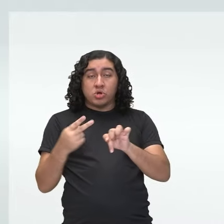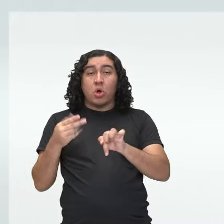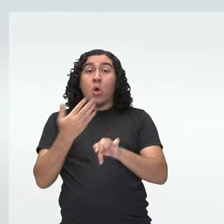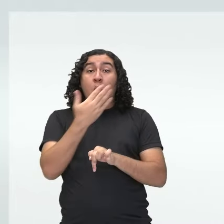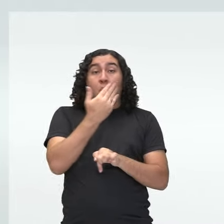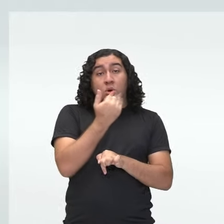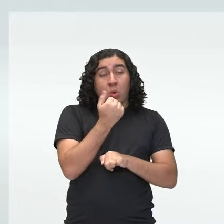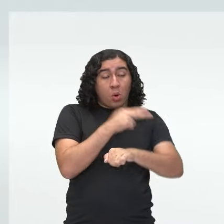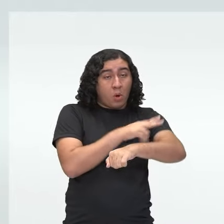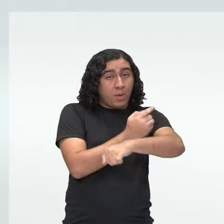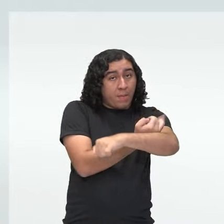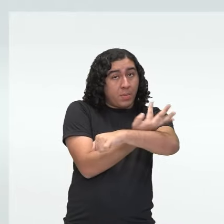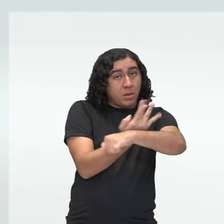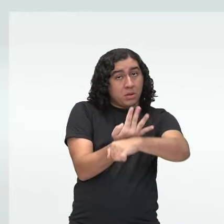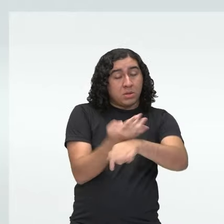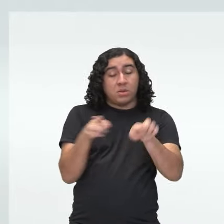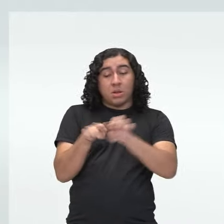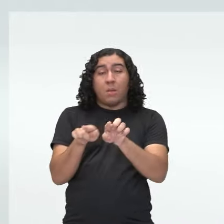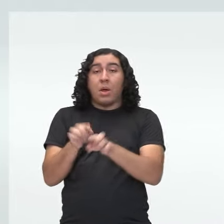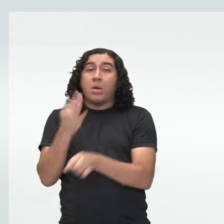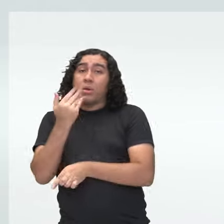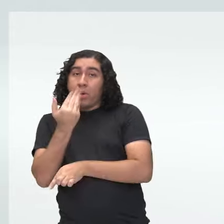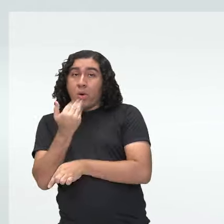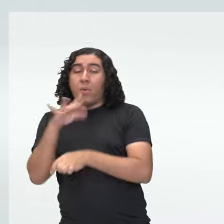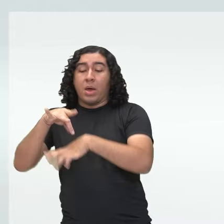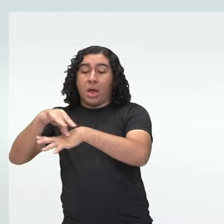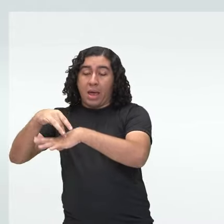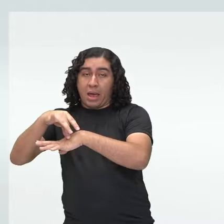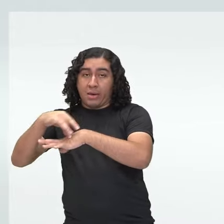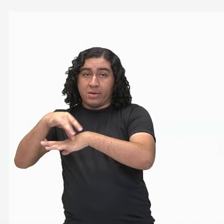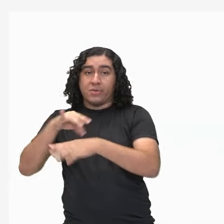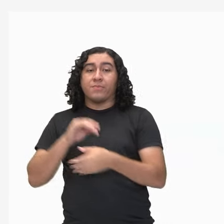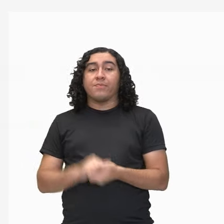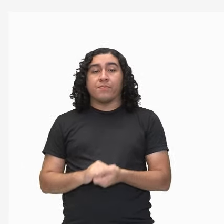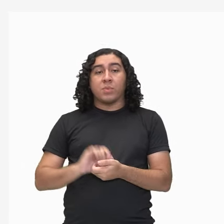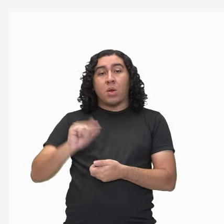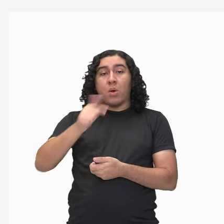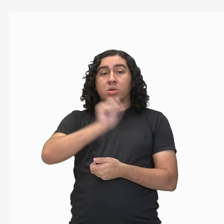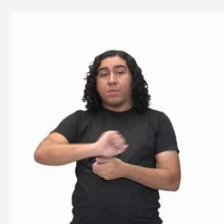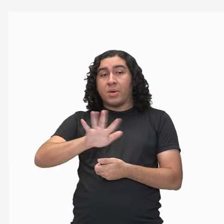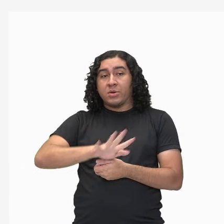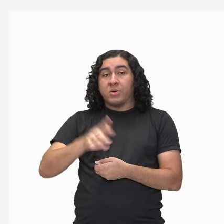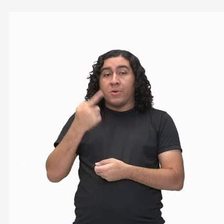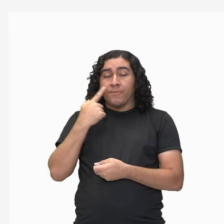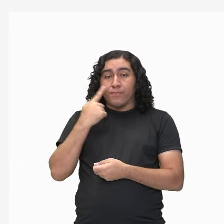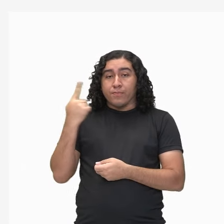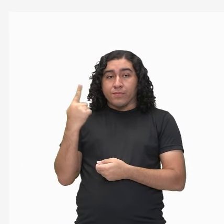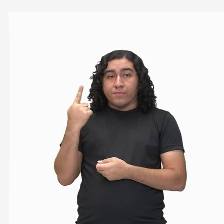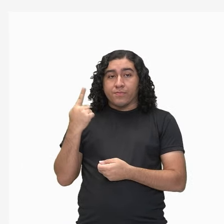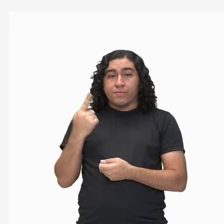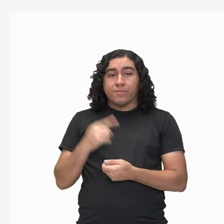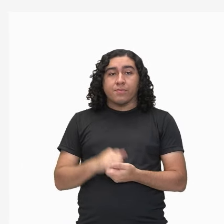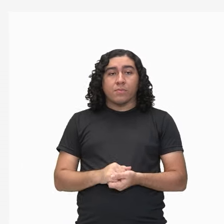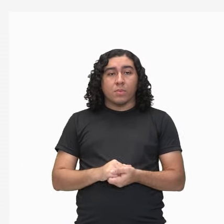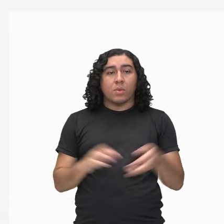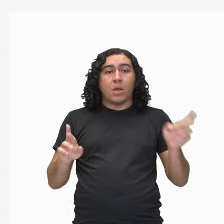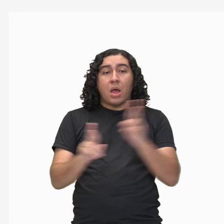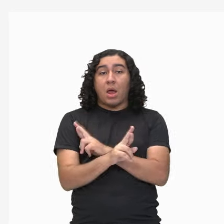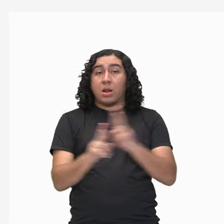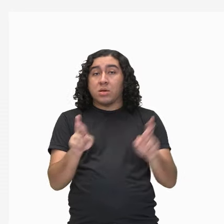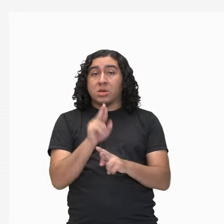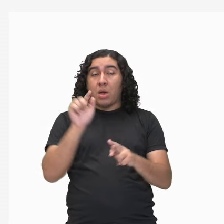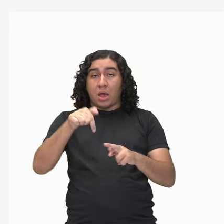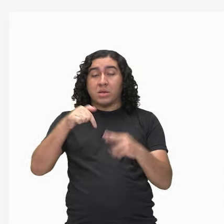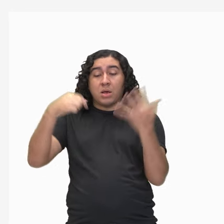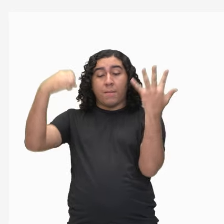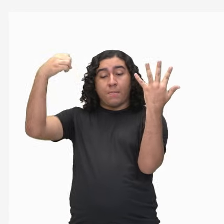cadeia alimentar, tá bom? Então a gente observa aí na nossa próxima imagem a relação, né? Dessa fotossíntese